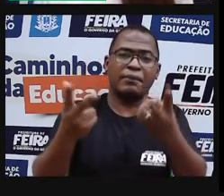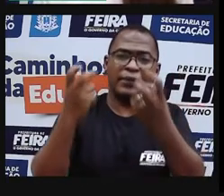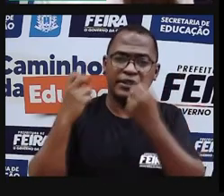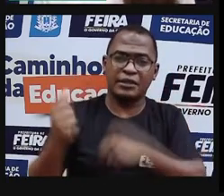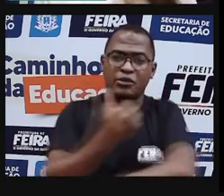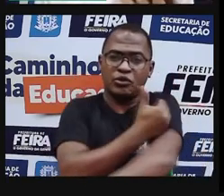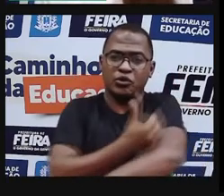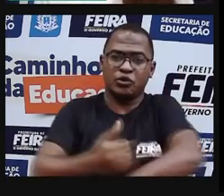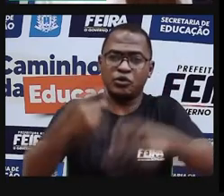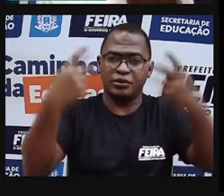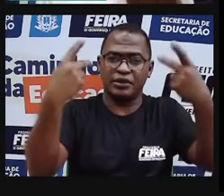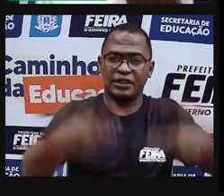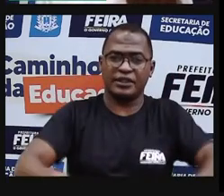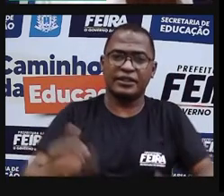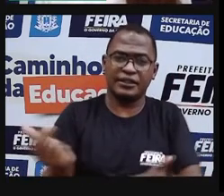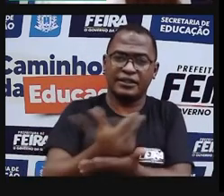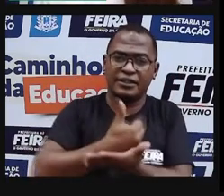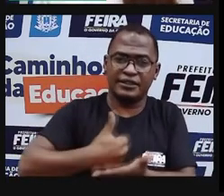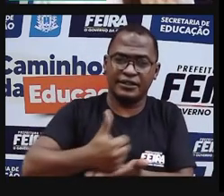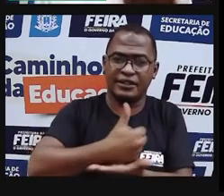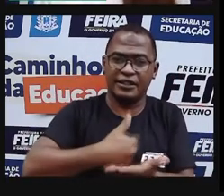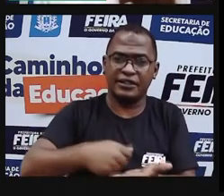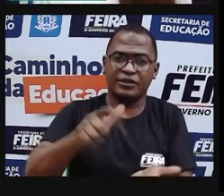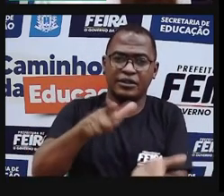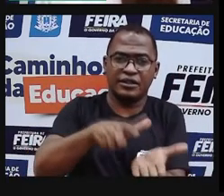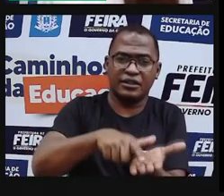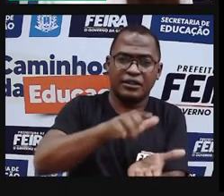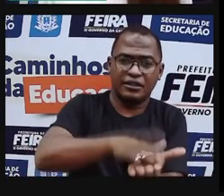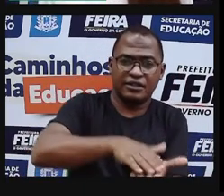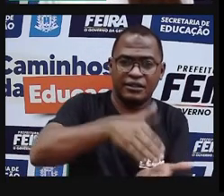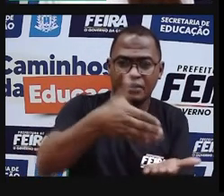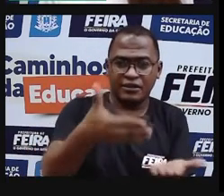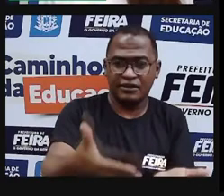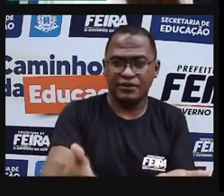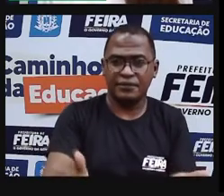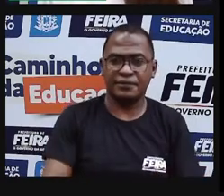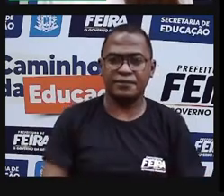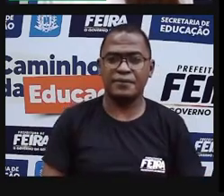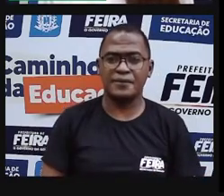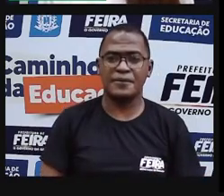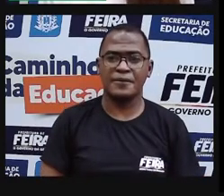cultura desenhada, traduzida na xilografura.